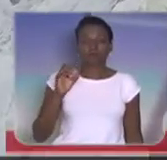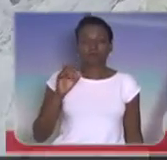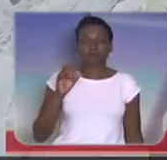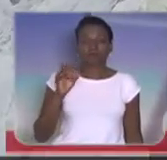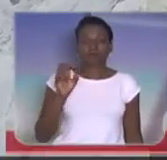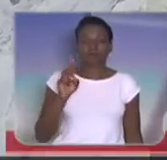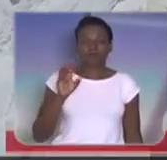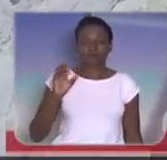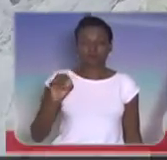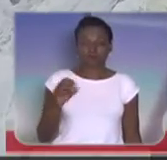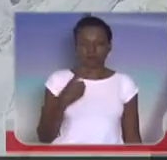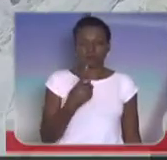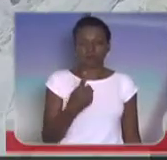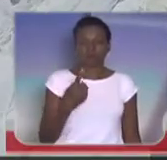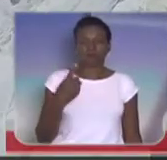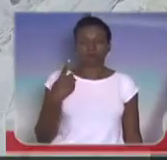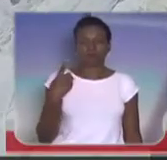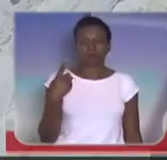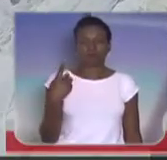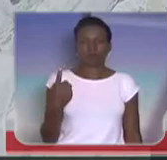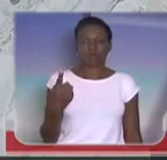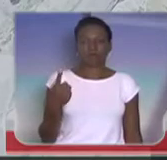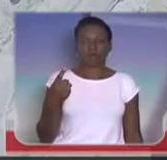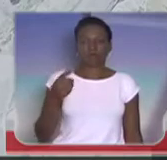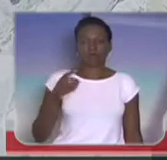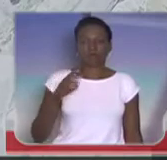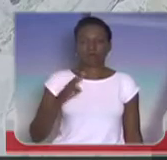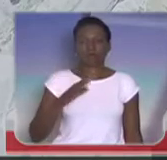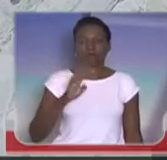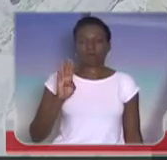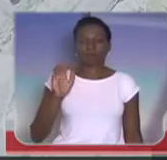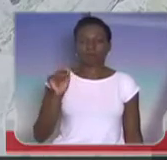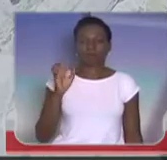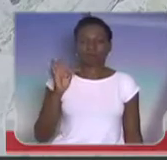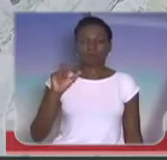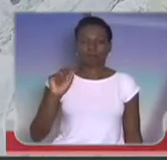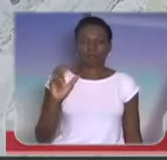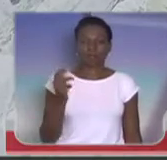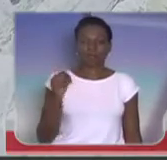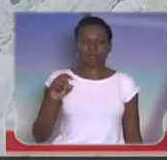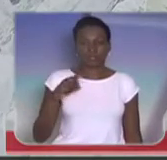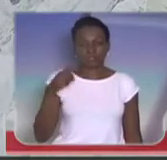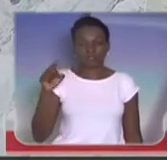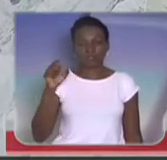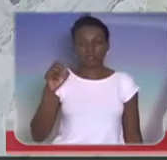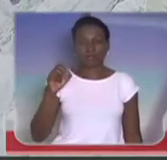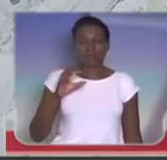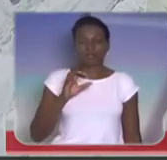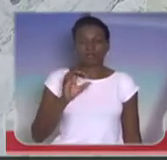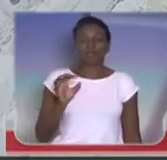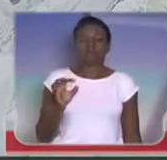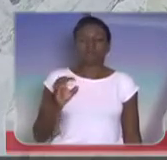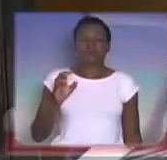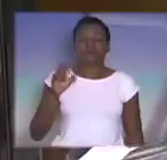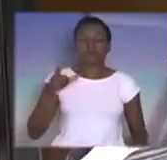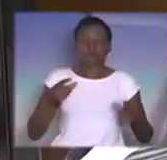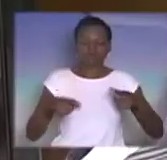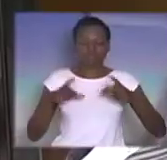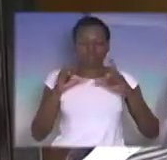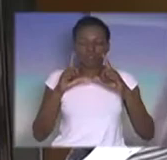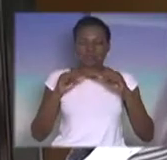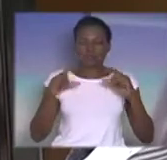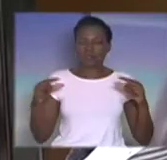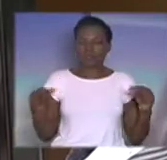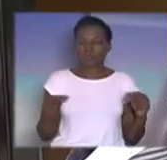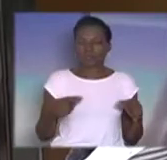Militar de Brasília. Ele não é bombeiro, ele estava em patrulhamento, quando ele se deparou com o edifício em chamas, na